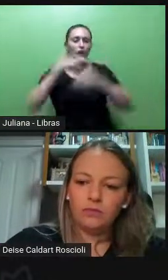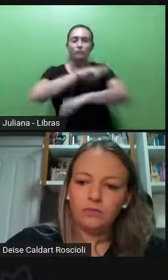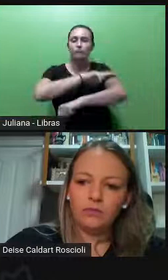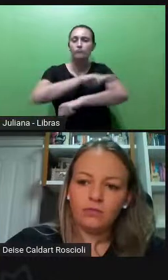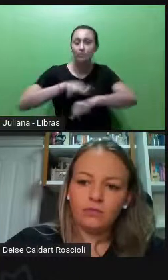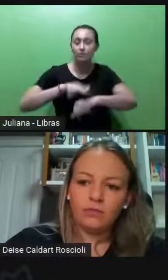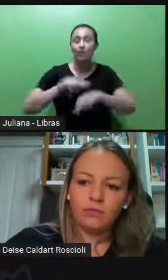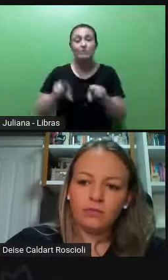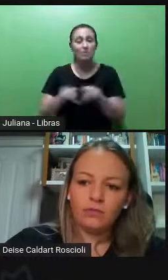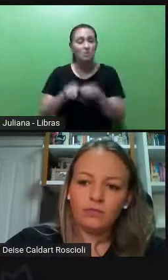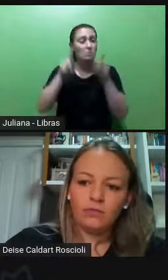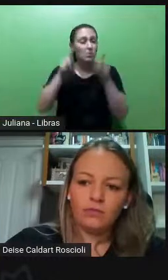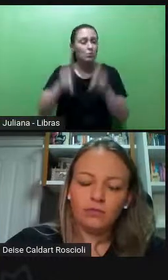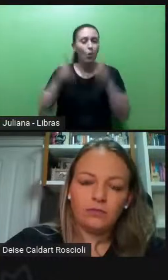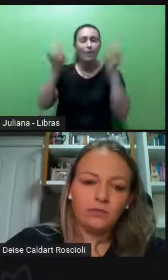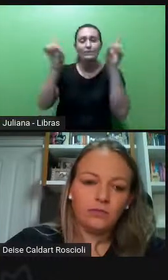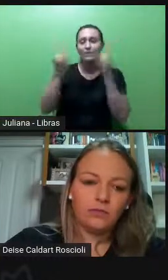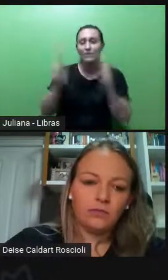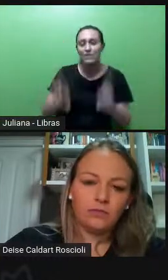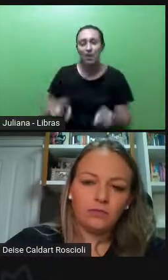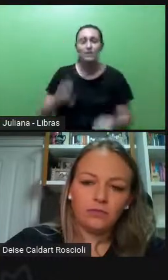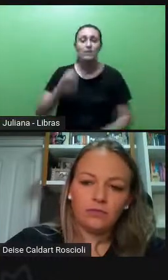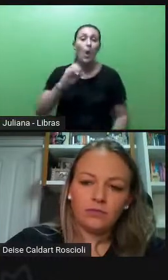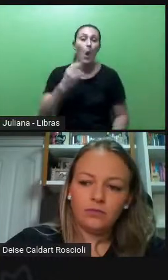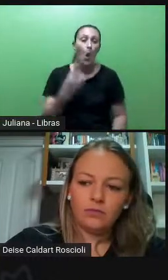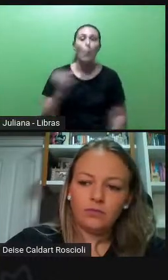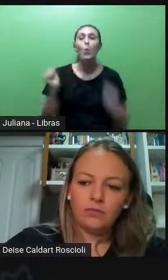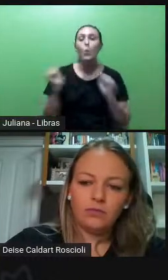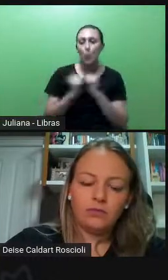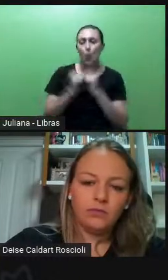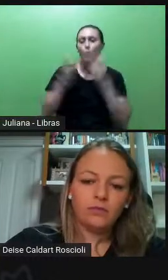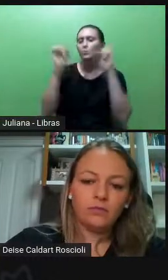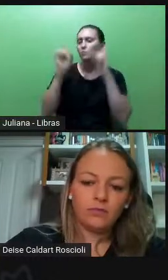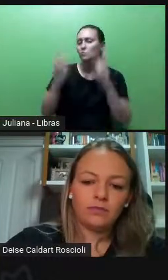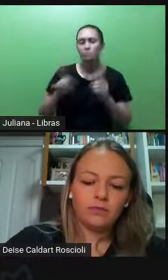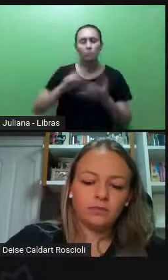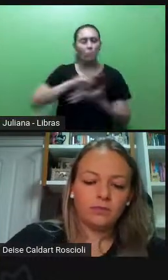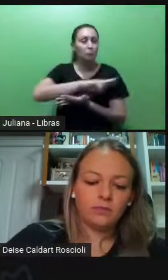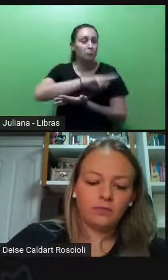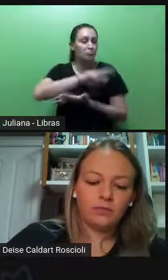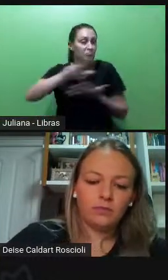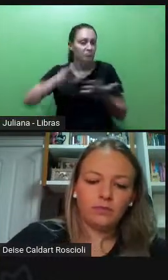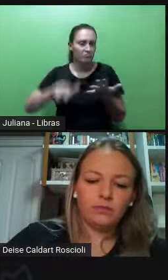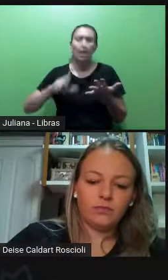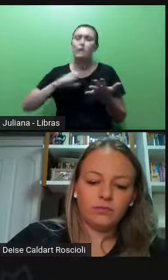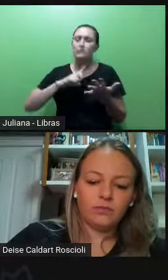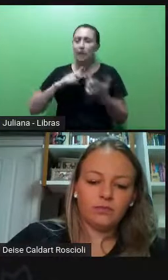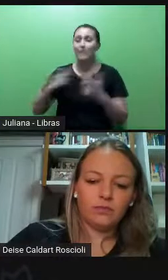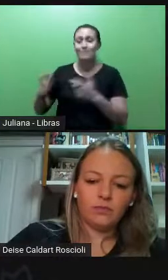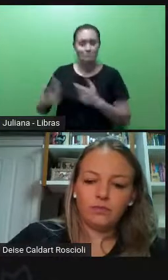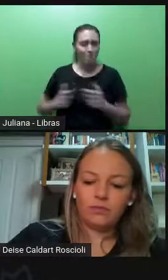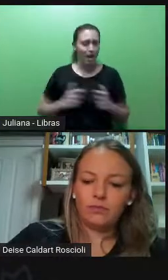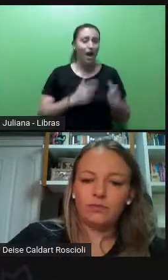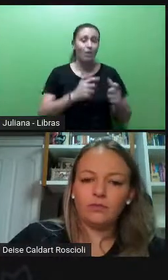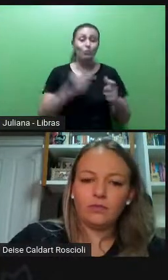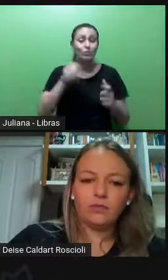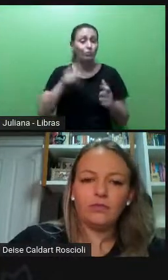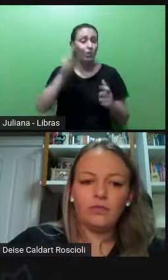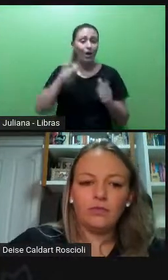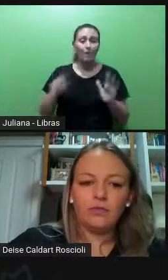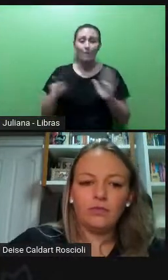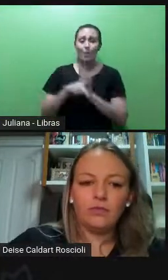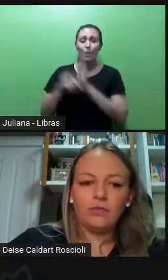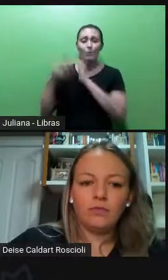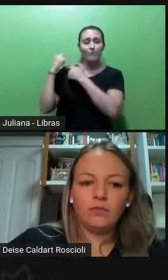deficiência, sem deficiência, a gente não tem essa diversidade em vários espaços e em vários campos. Isso tradicionalmente. Então, o